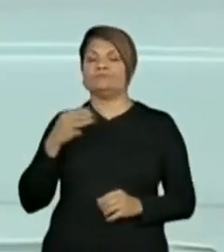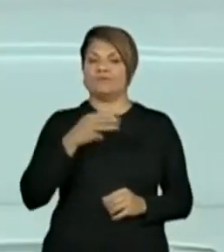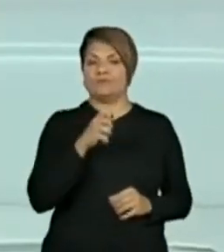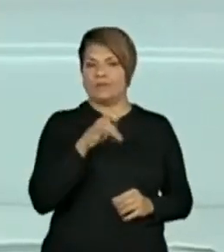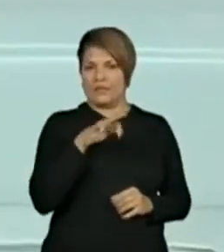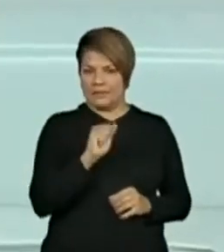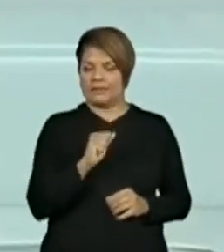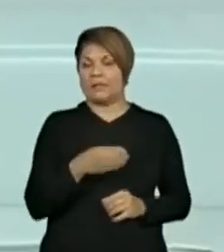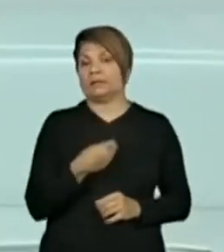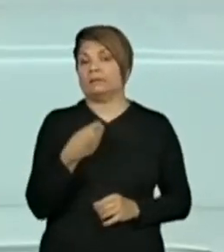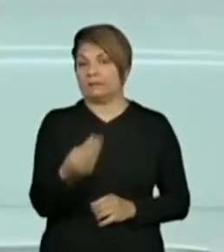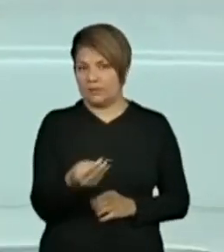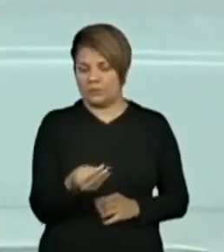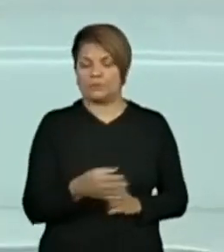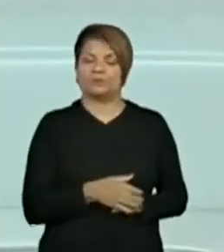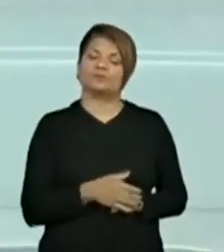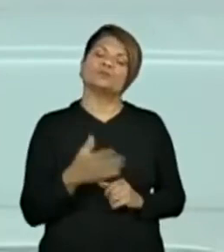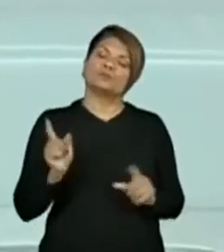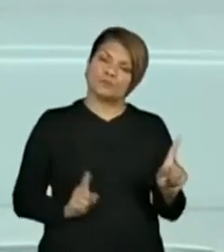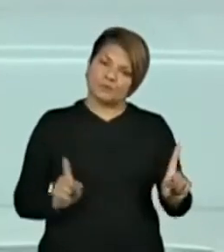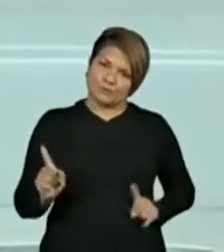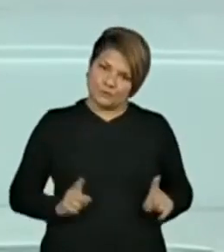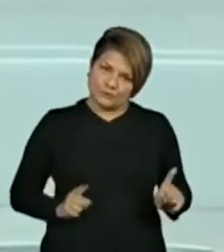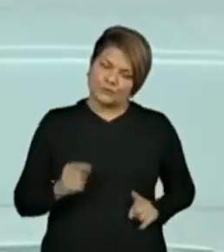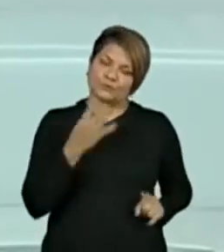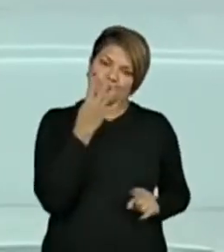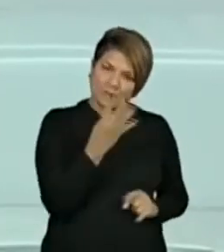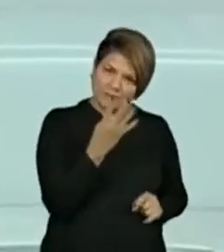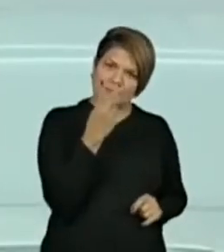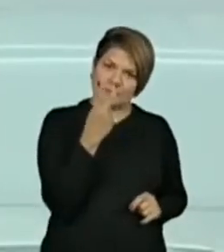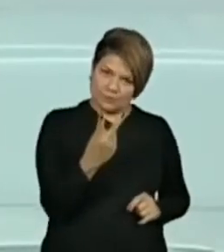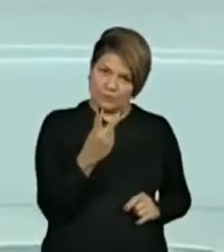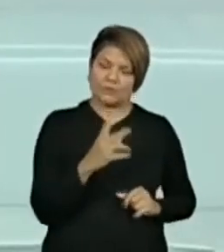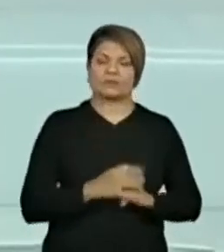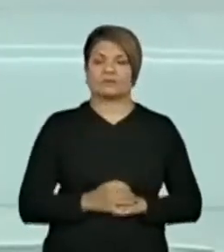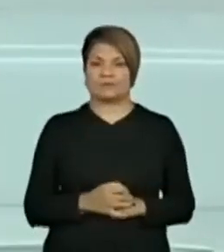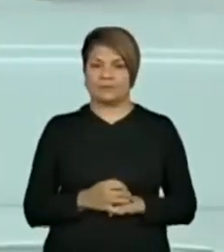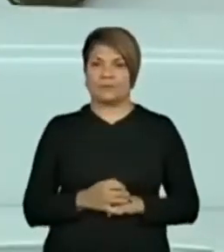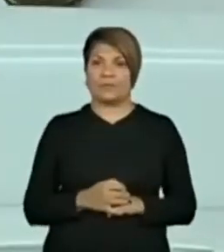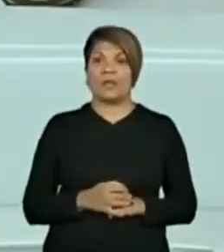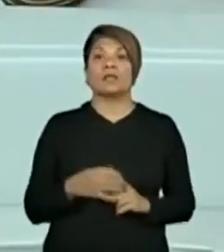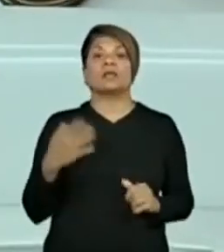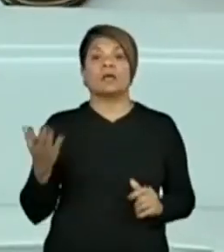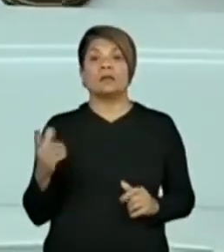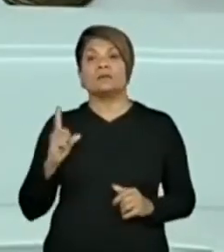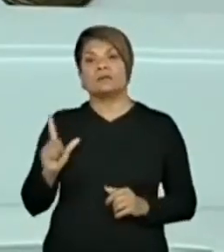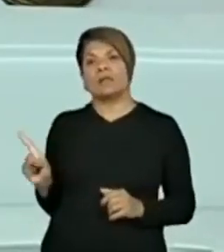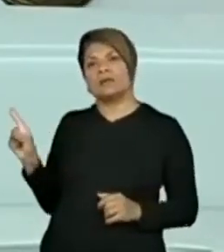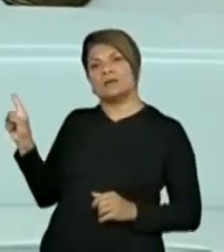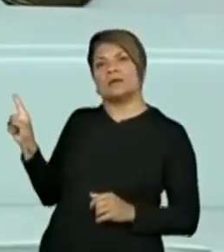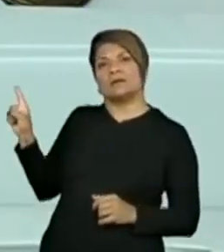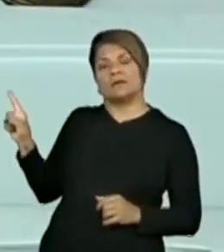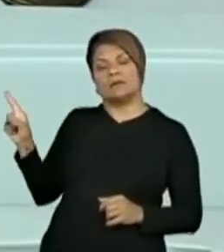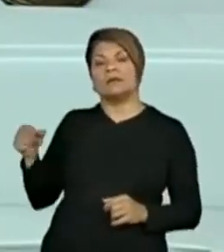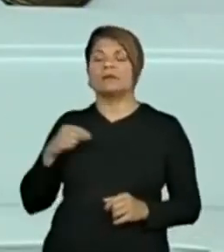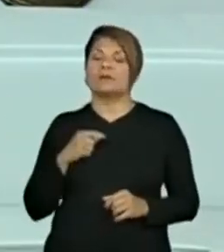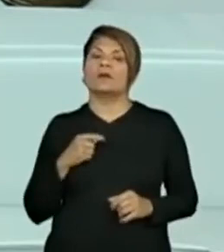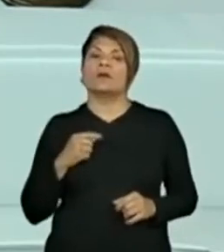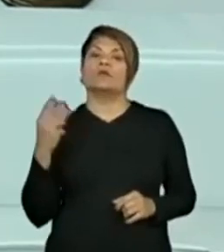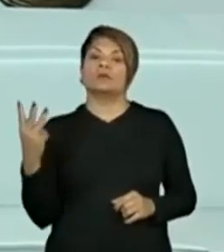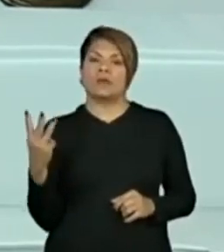deu para os seus primos. E aqui o algarismo 3. Vamos